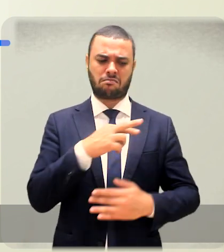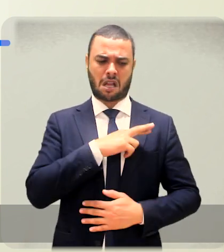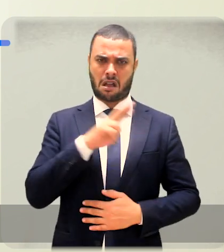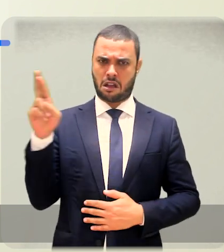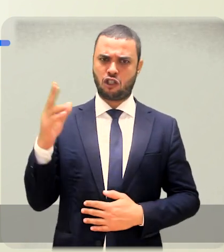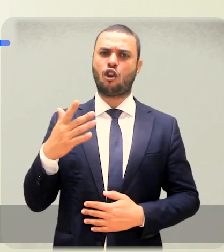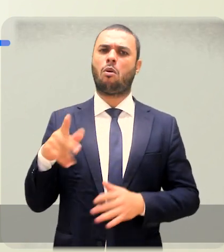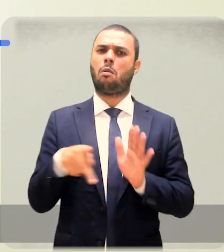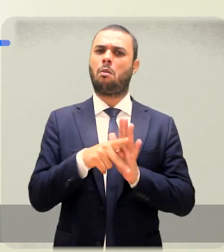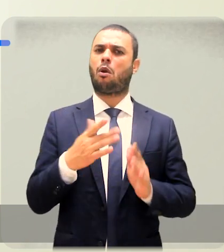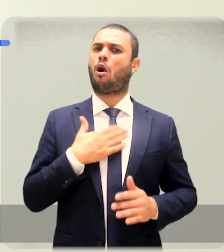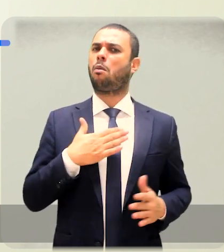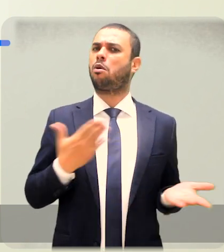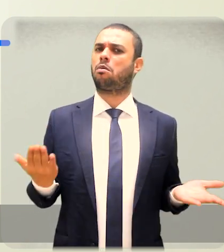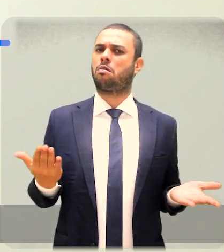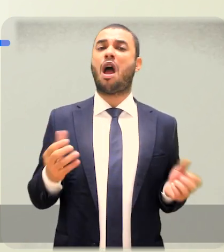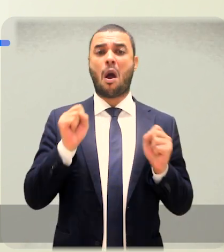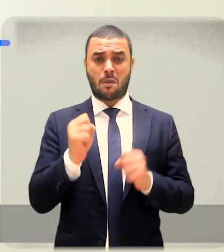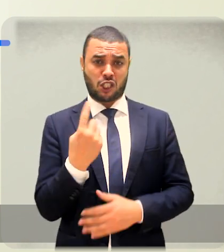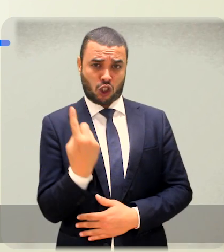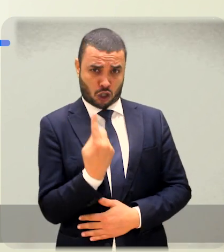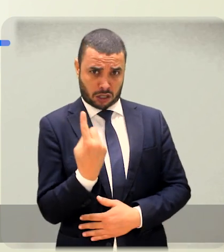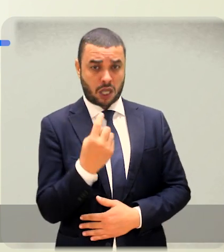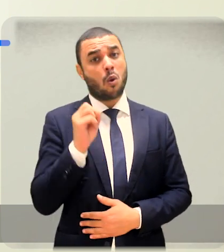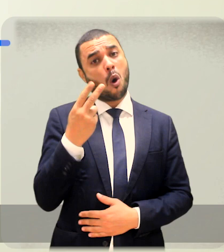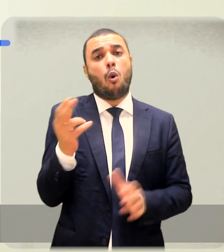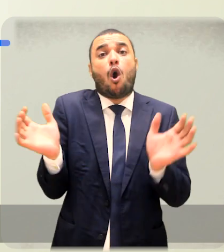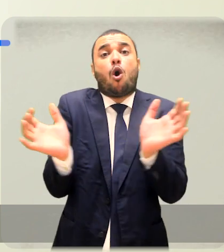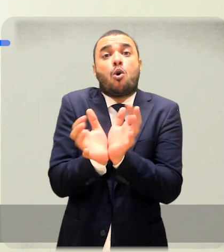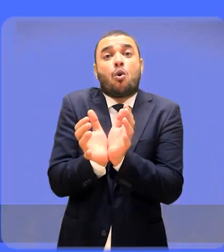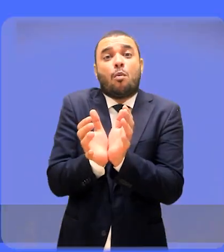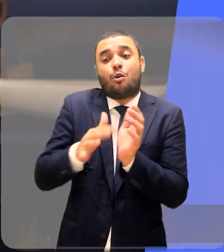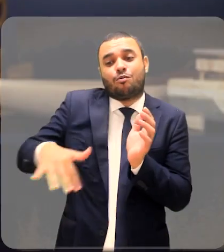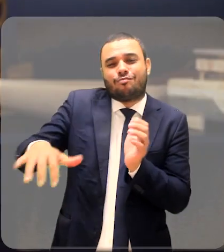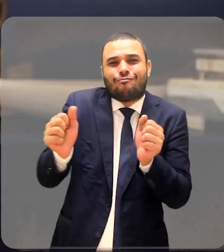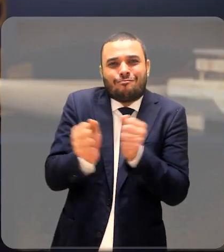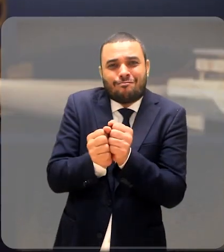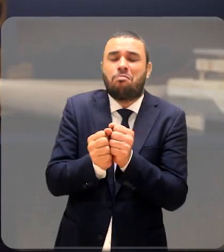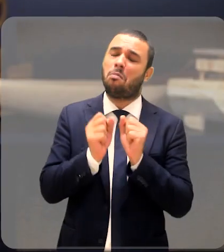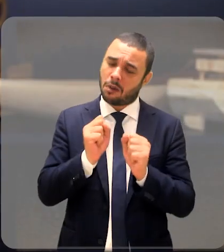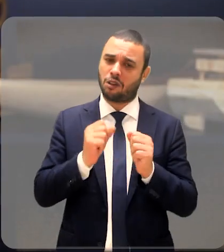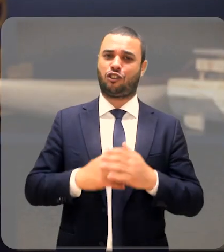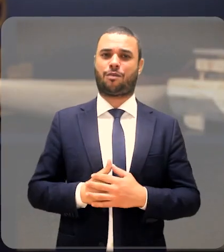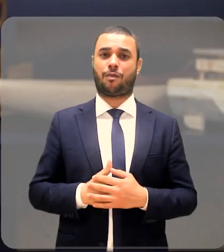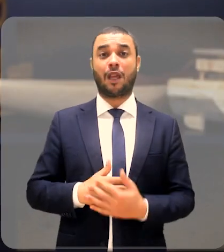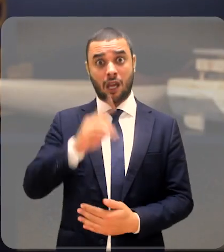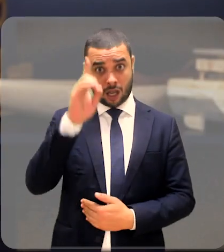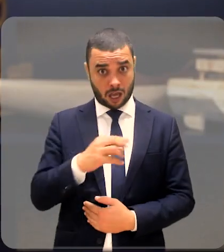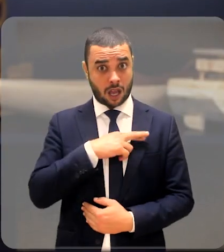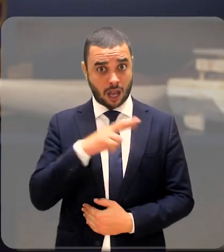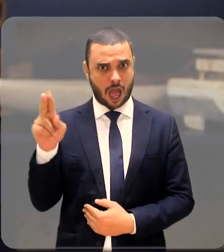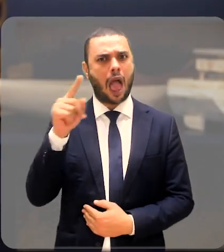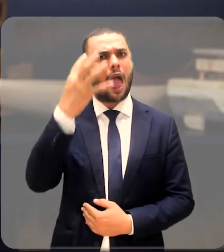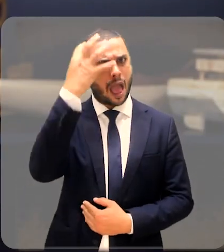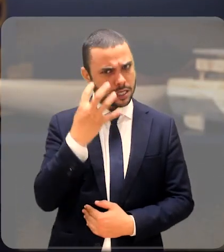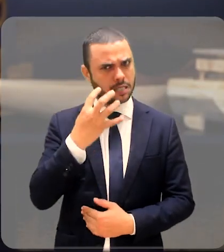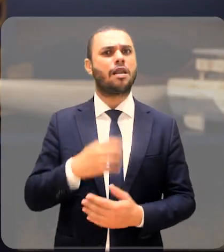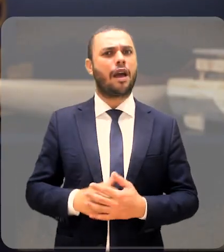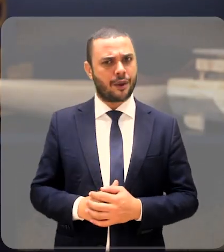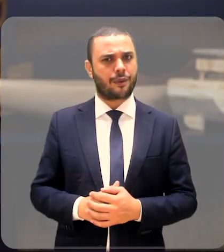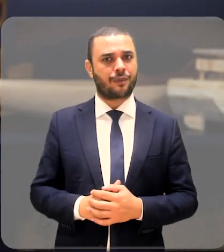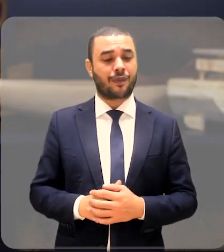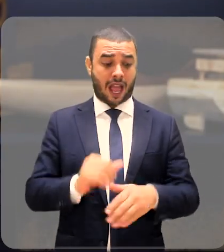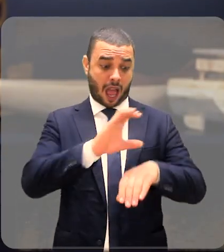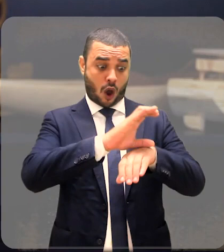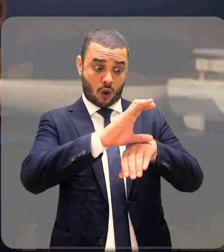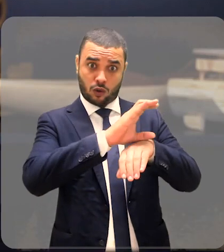religião, que pode ser tanto sozinho quanto em grupo. O direito de religião é tão sério que a nossa Constituição